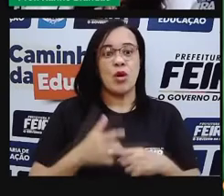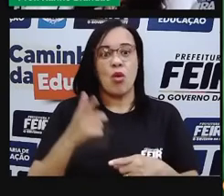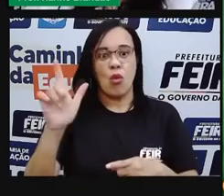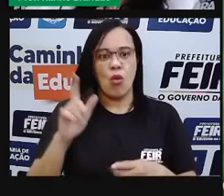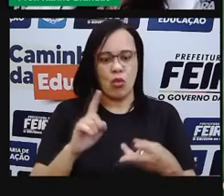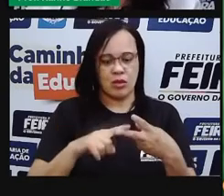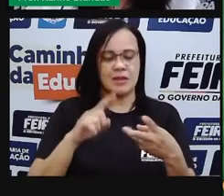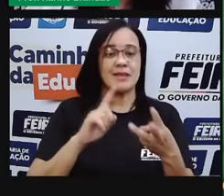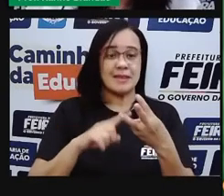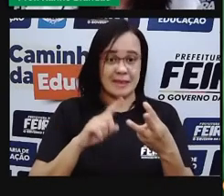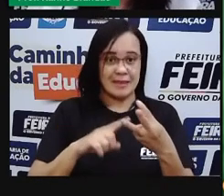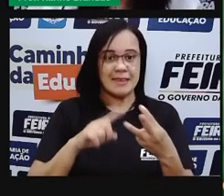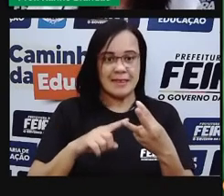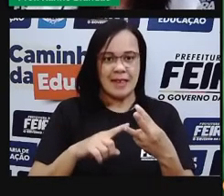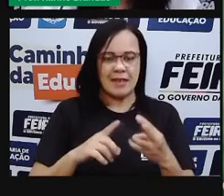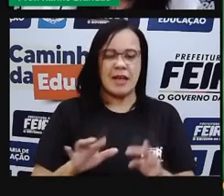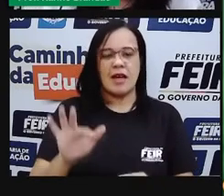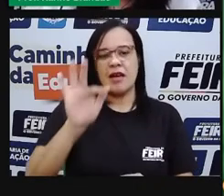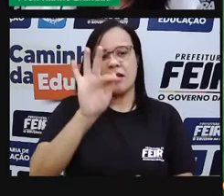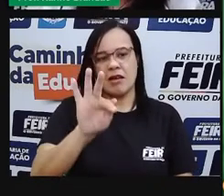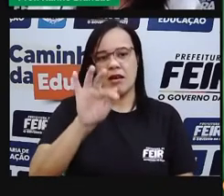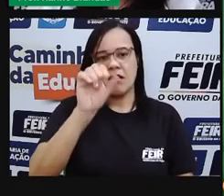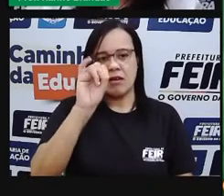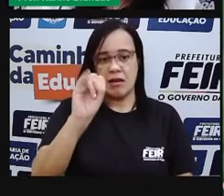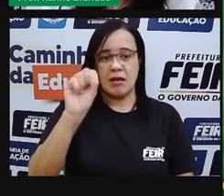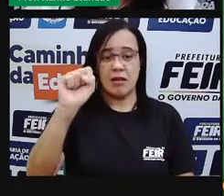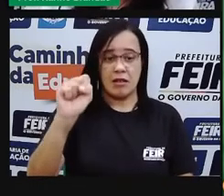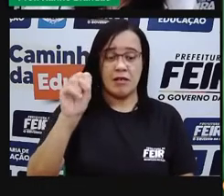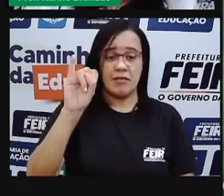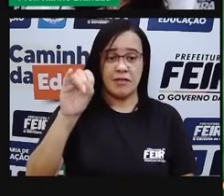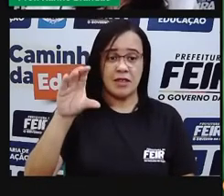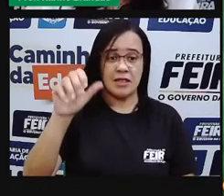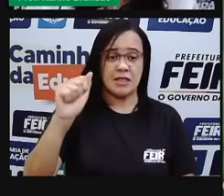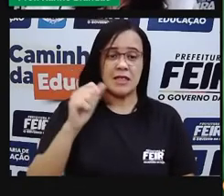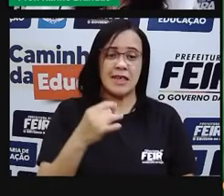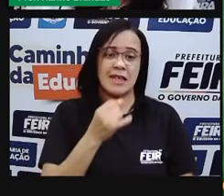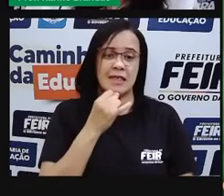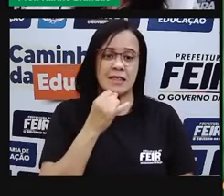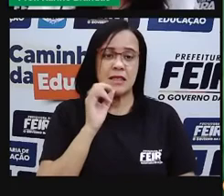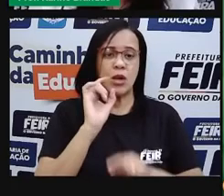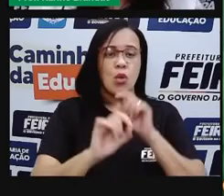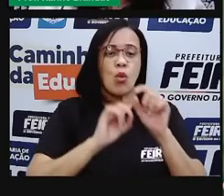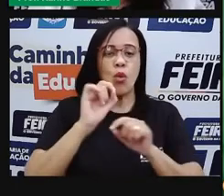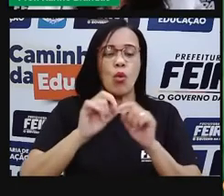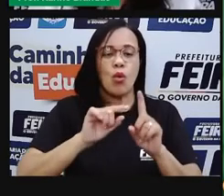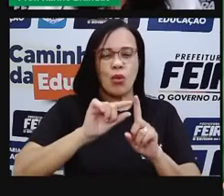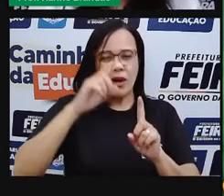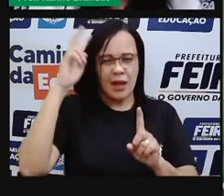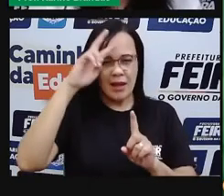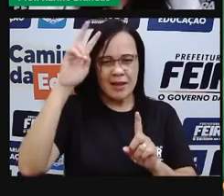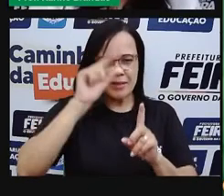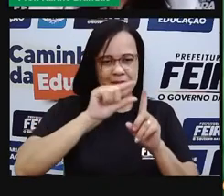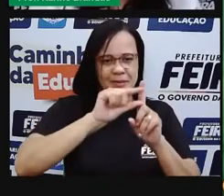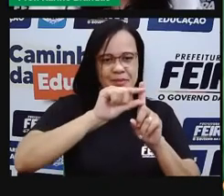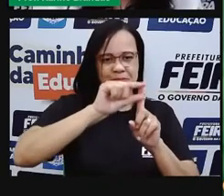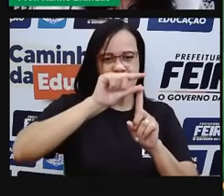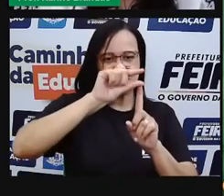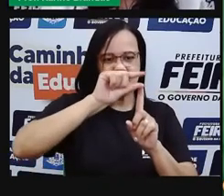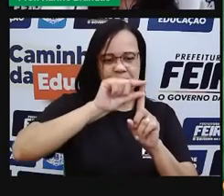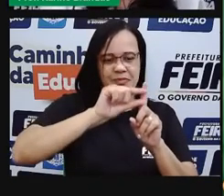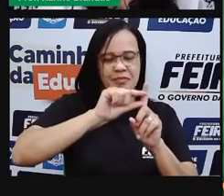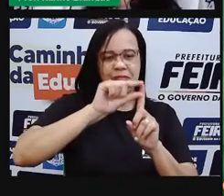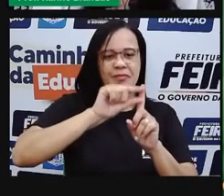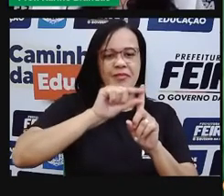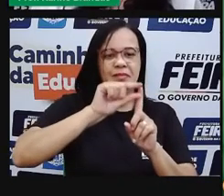uma propriedade física da água, que a gente tem, é por exemplo, a temperatura, a água pura, né? A substância